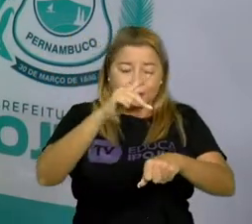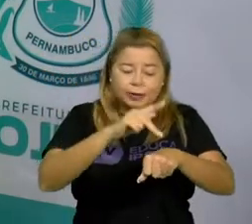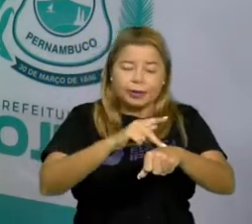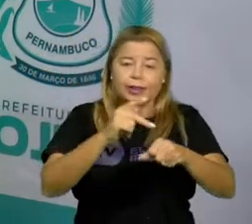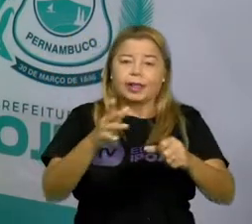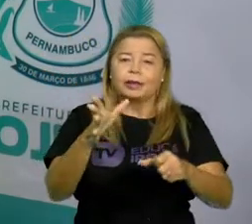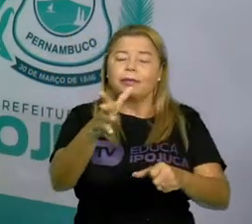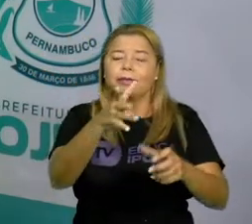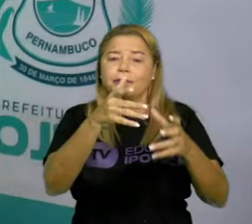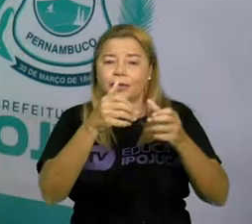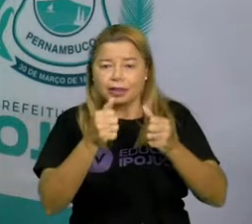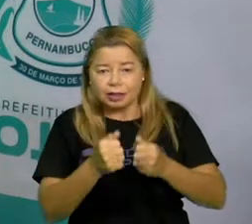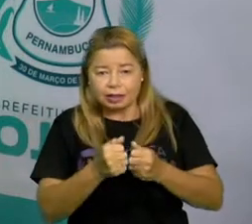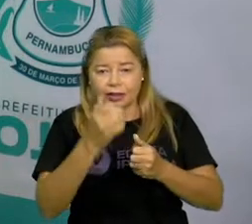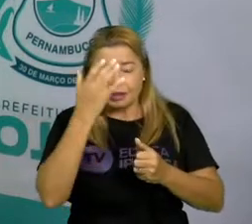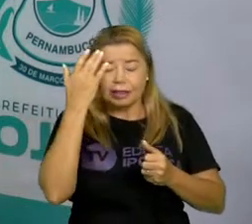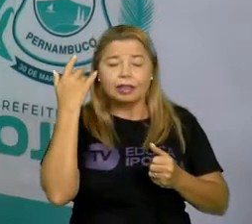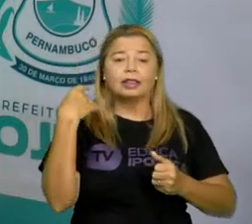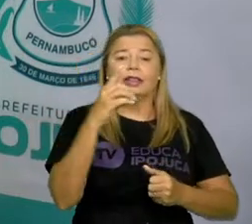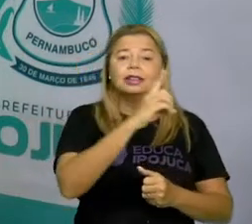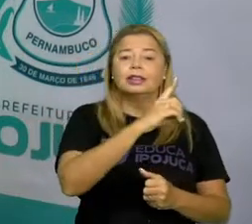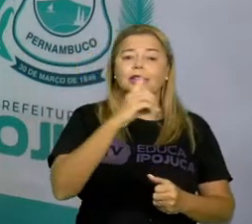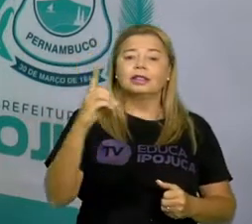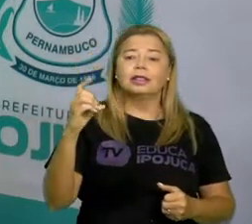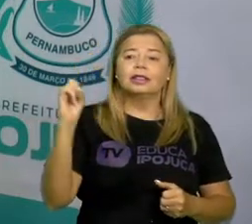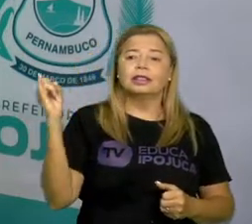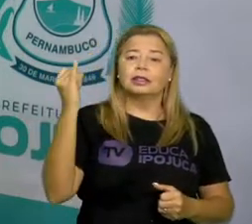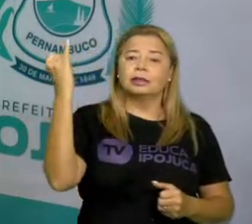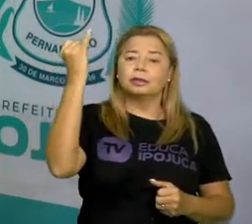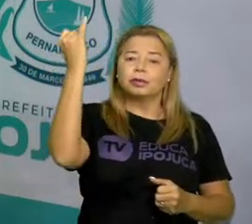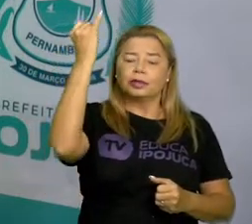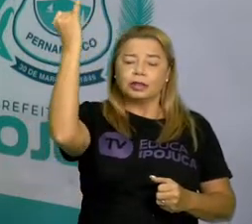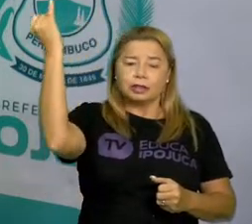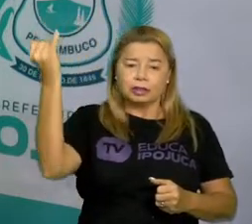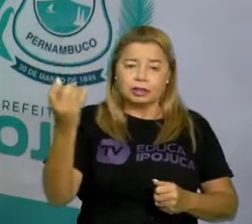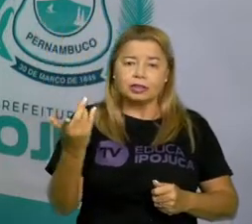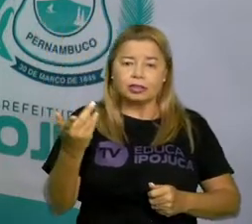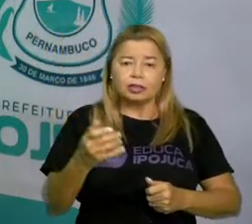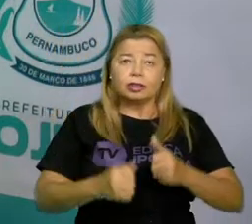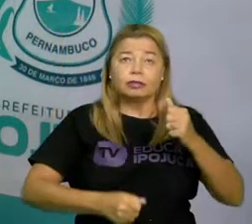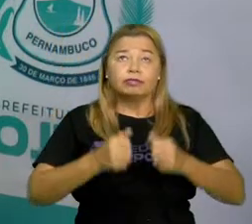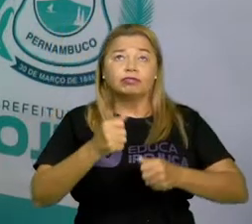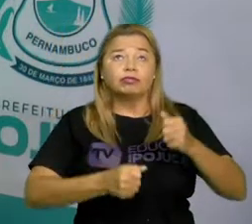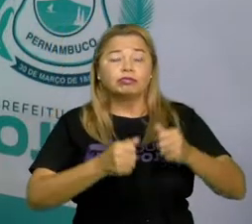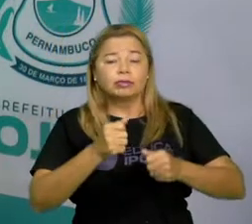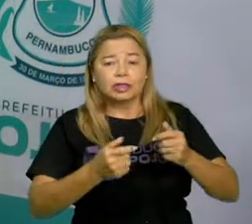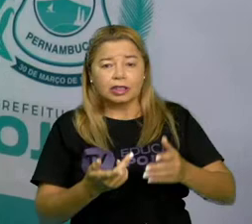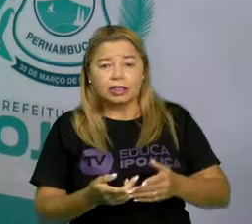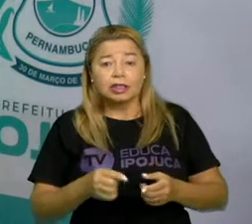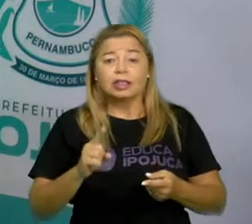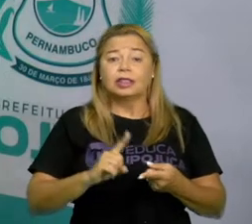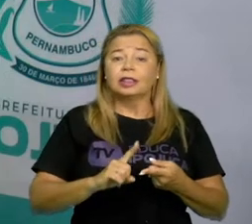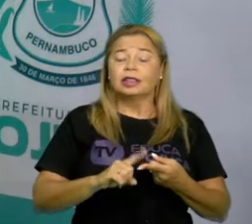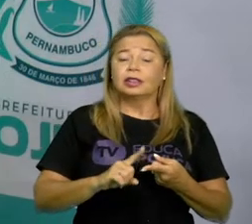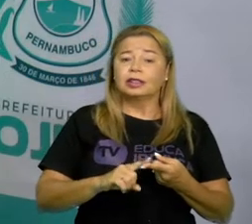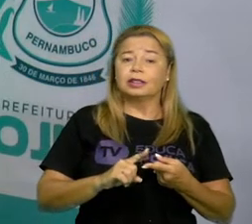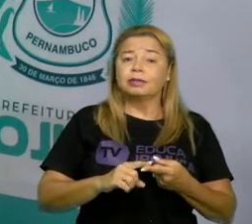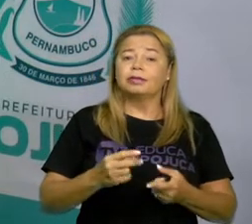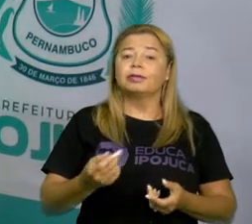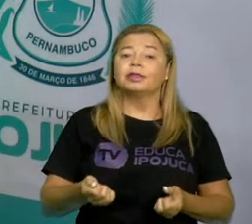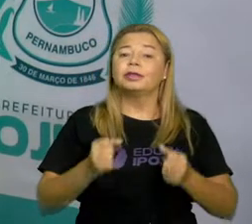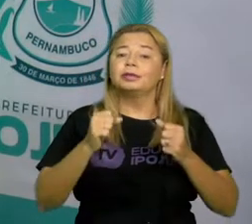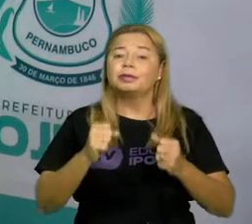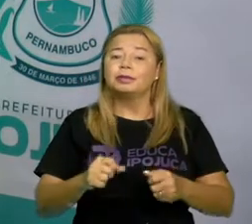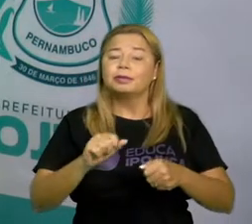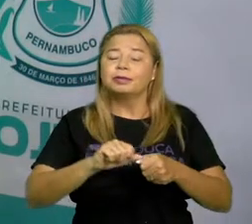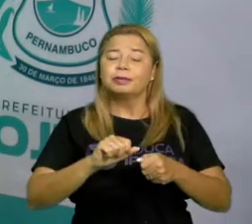datas cívicas, elas são expostas e nós também podemos fazer até o desenho, porque nós estamos, além de